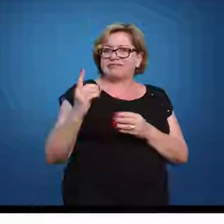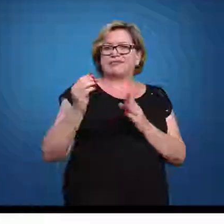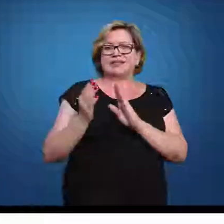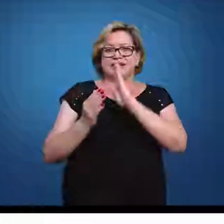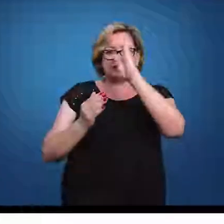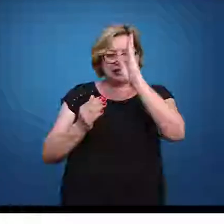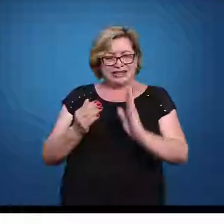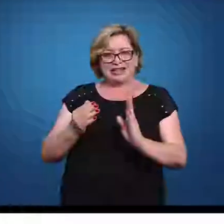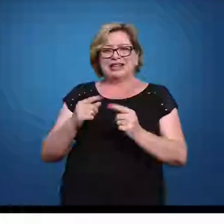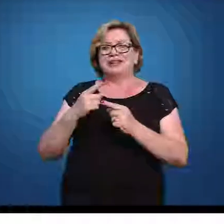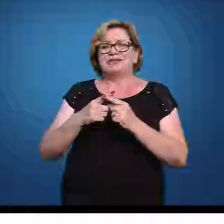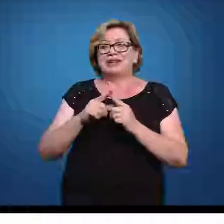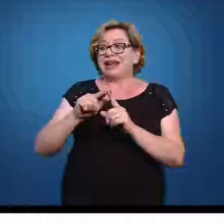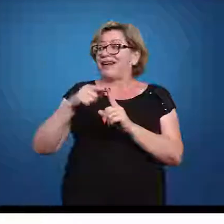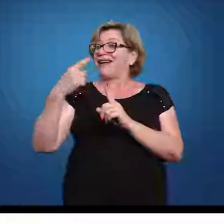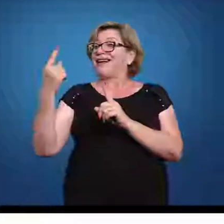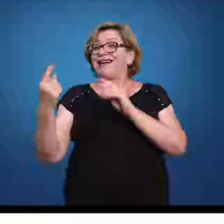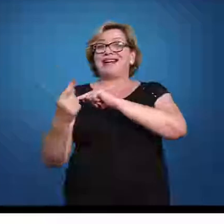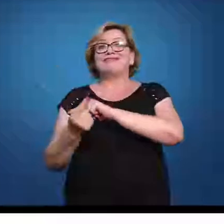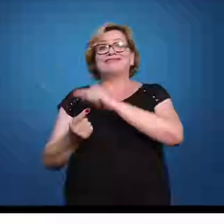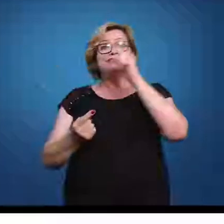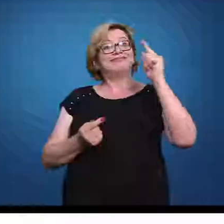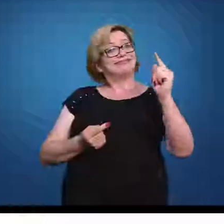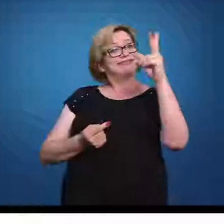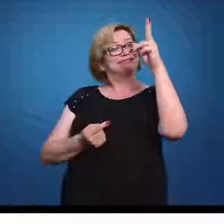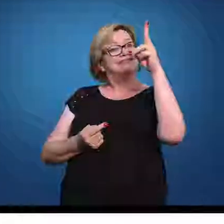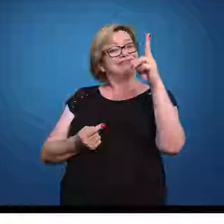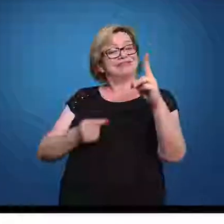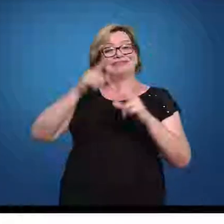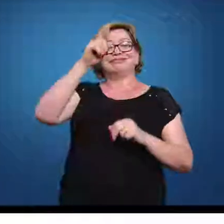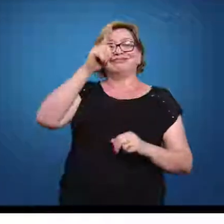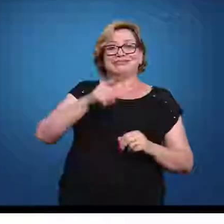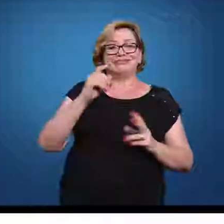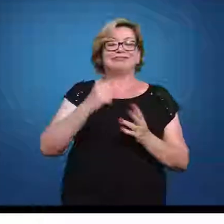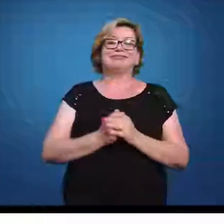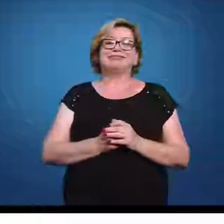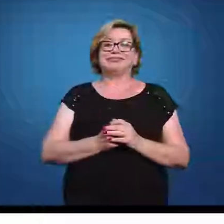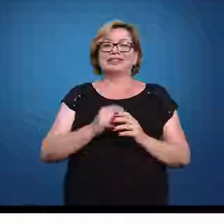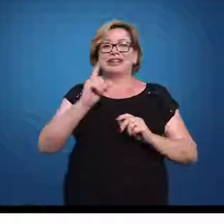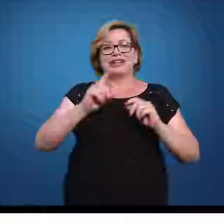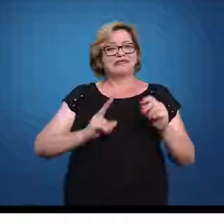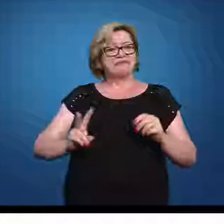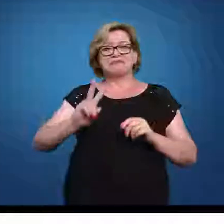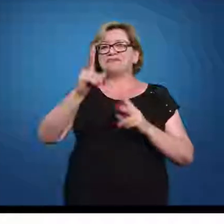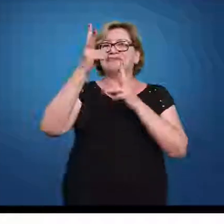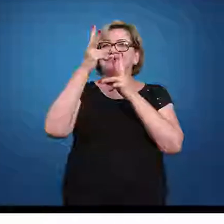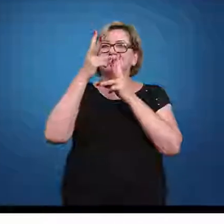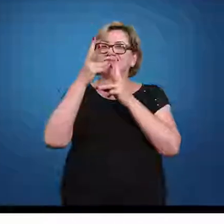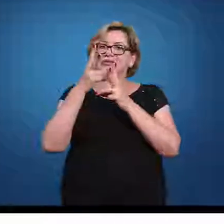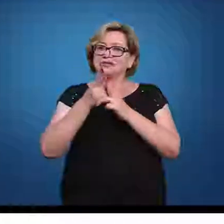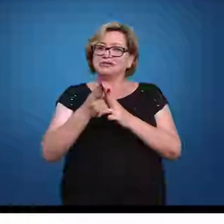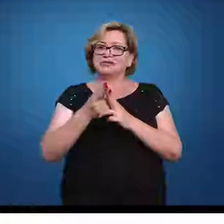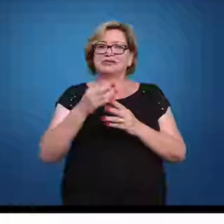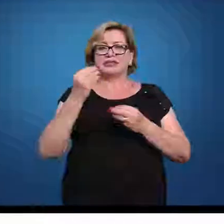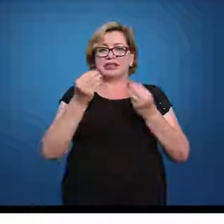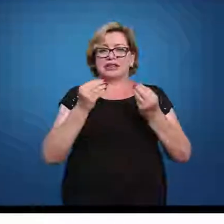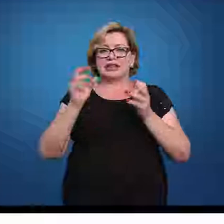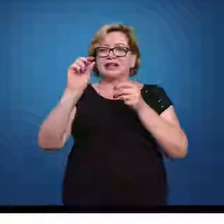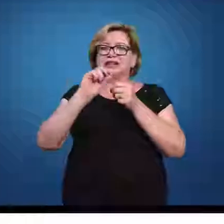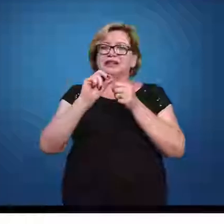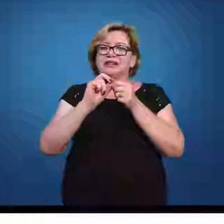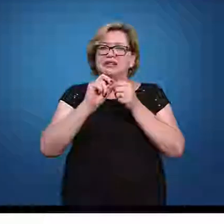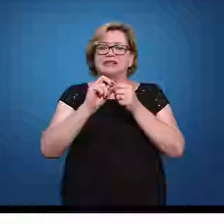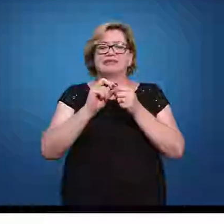para cá. Por quê? Porque esse outro lado ele é simétrico. Então, vai ter os mesmos valores. Então, para poupar até a questão de espaço